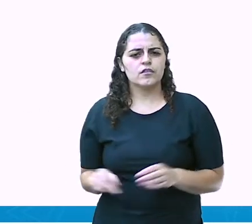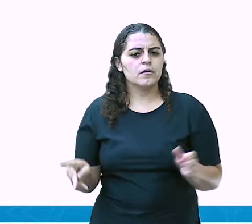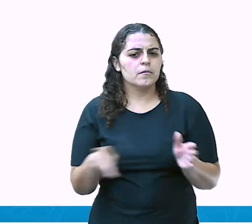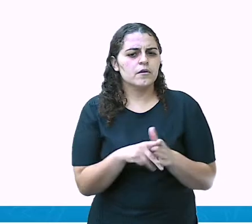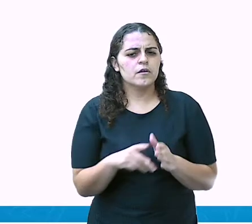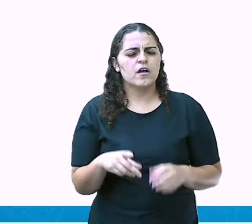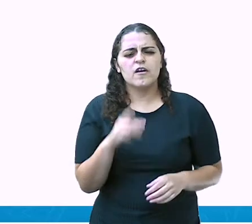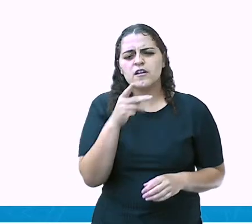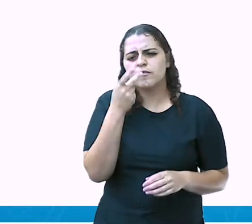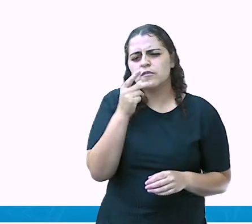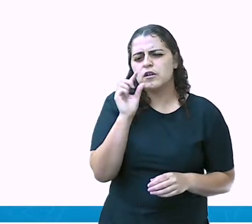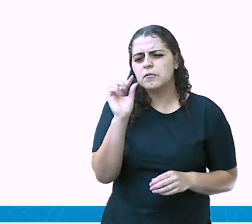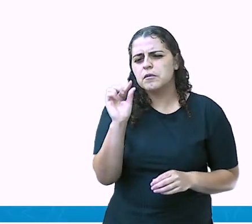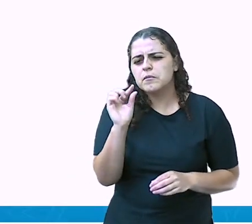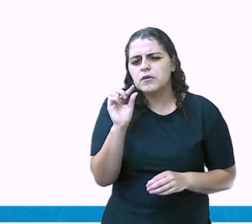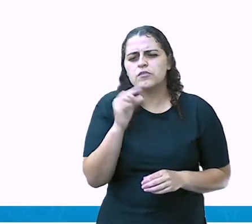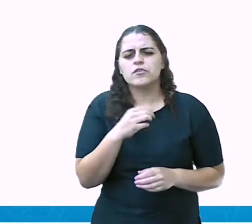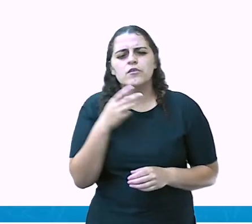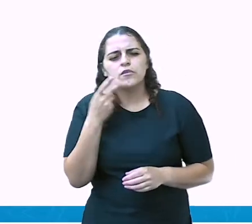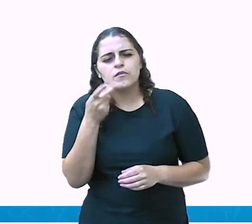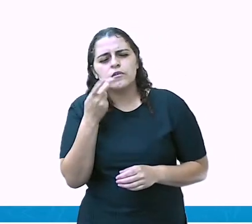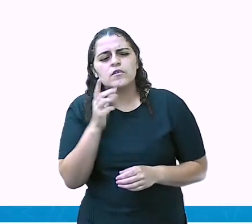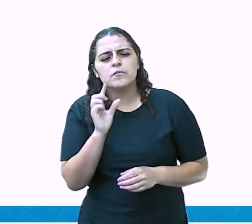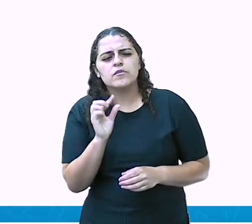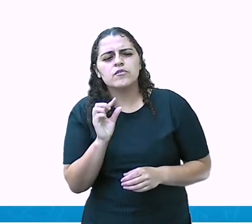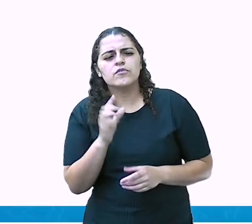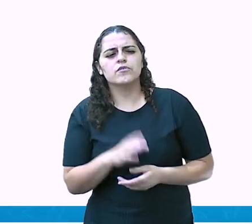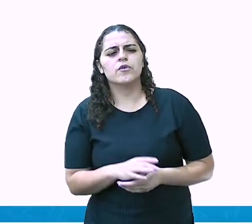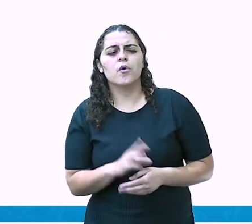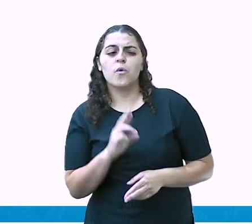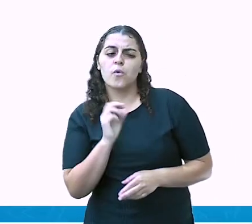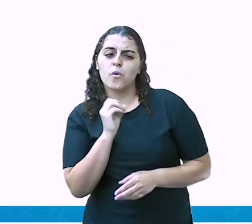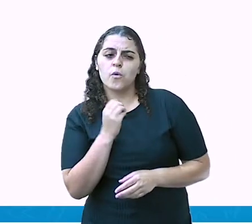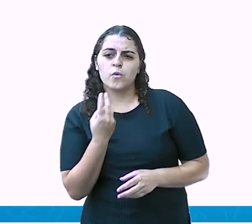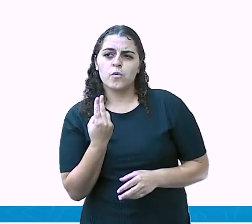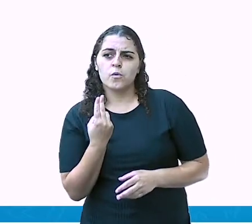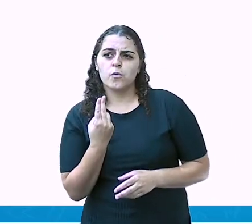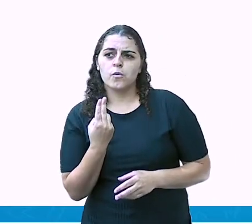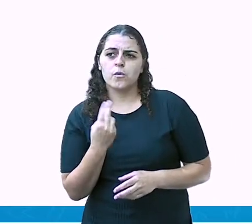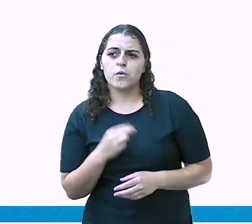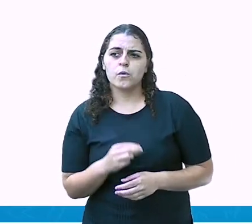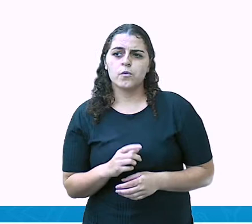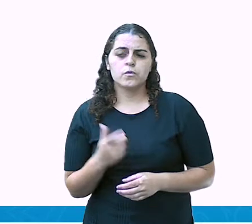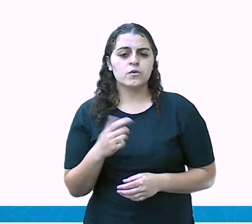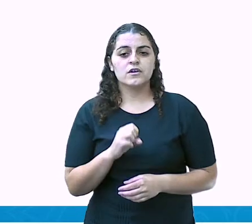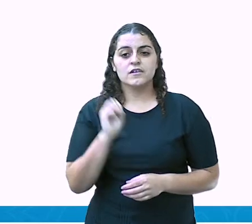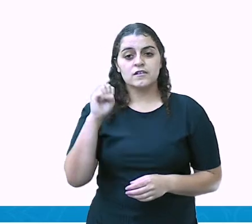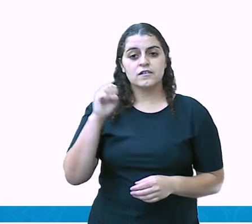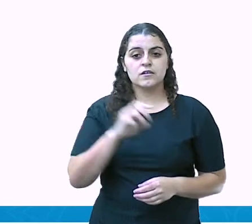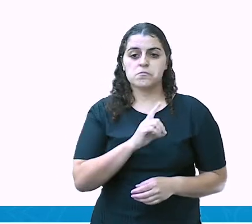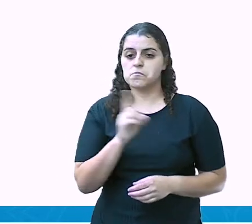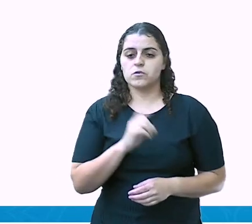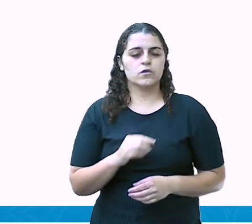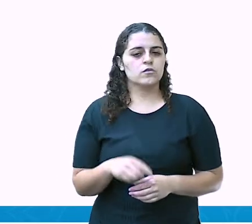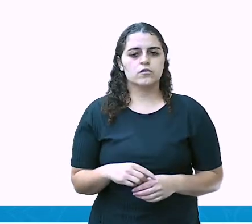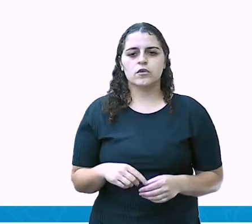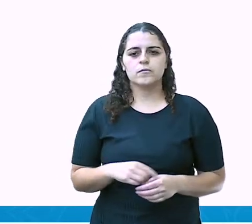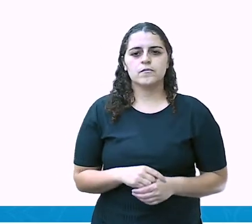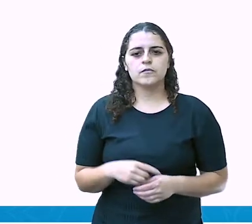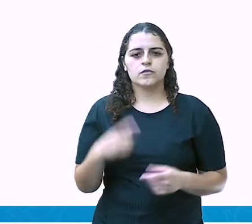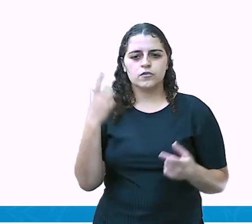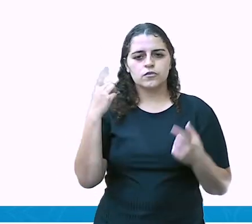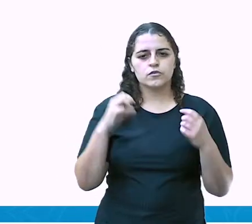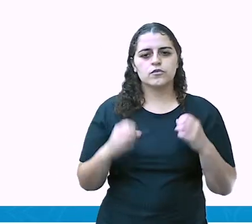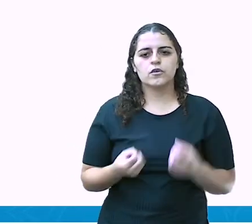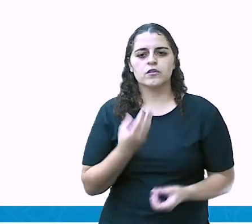ela sussurra uma resposta quando você pergunta. Ou, sim, não, gestos. Ela não consegue